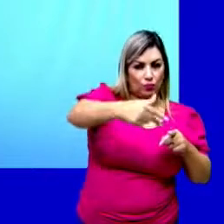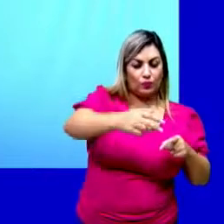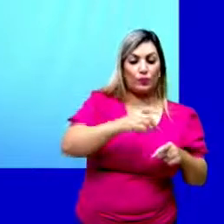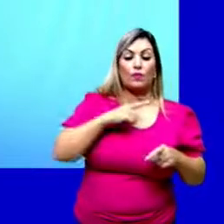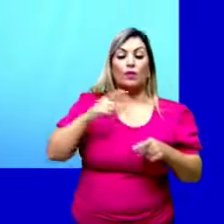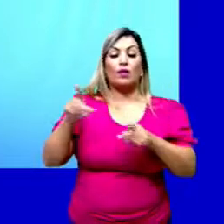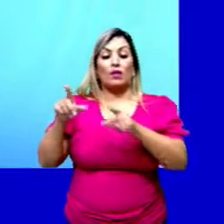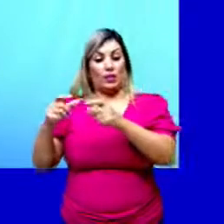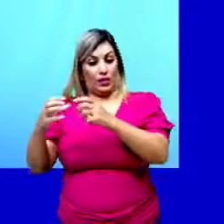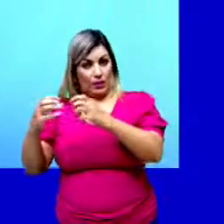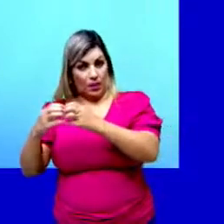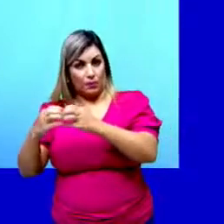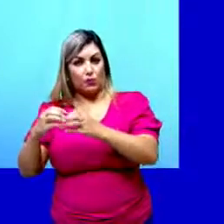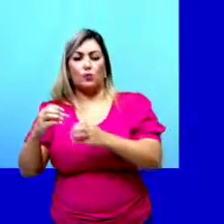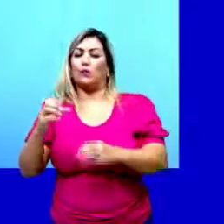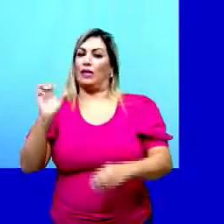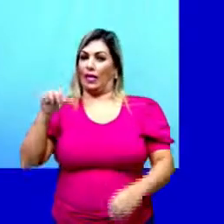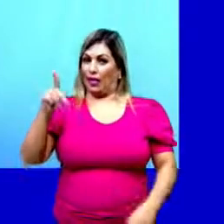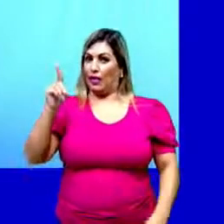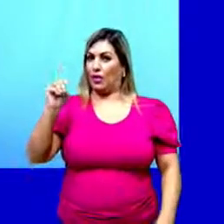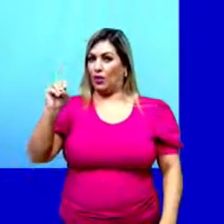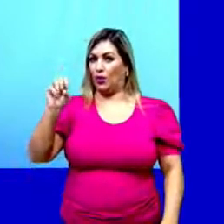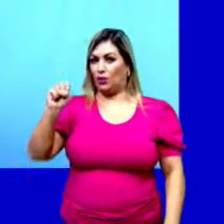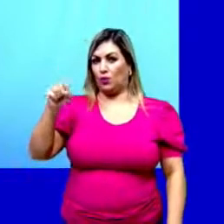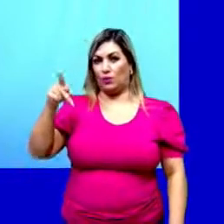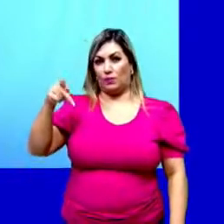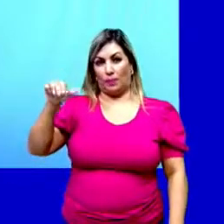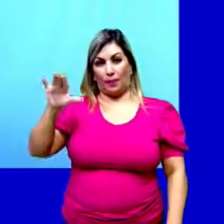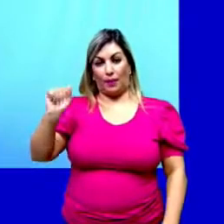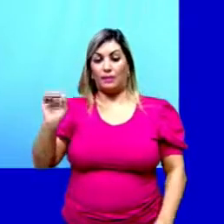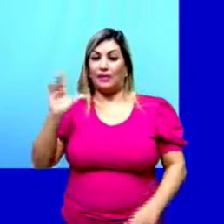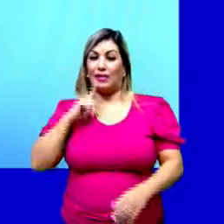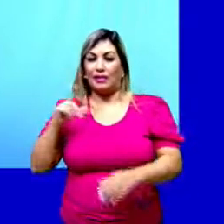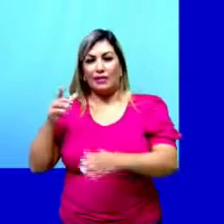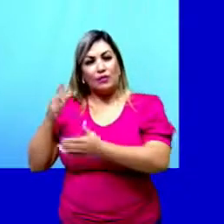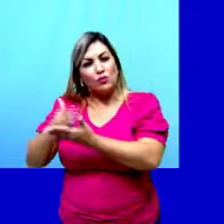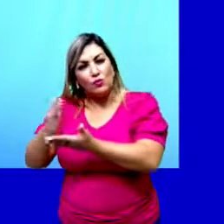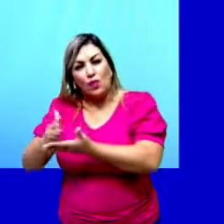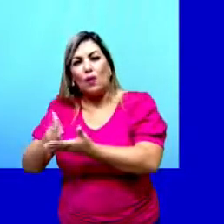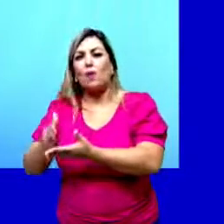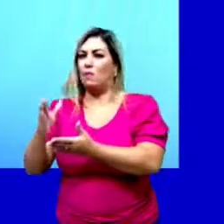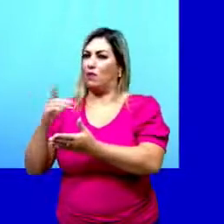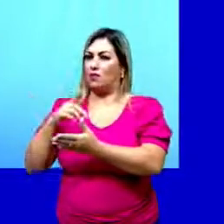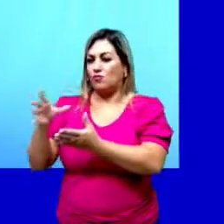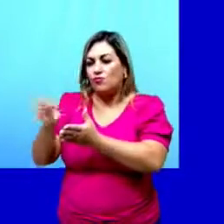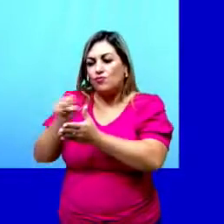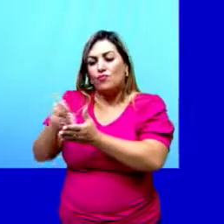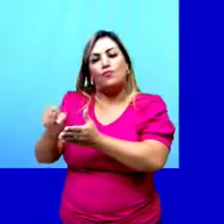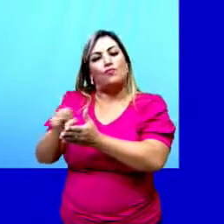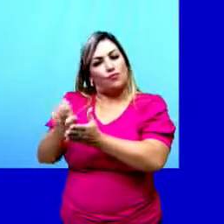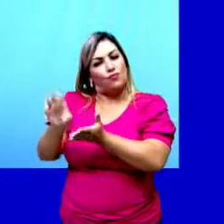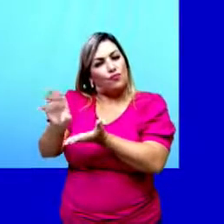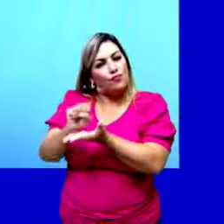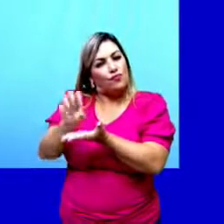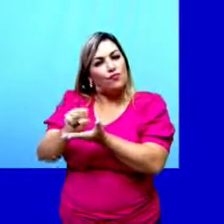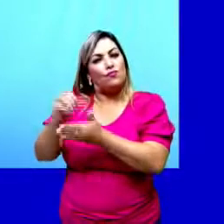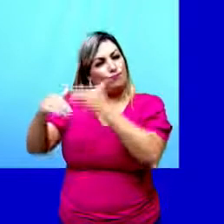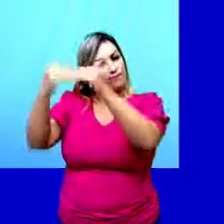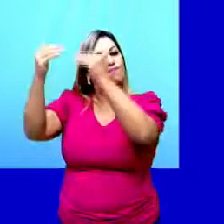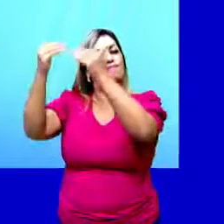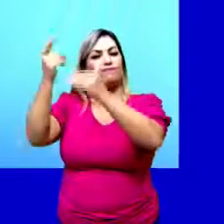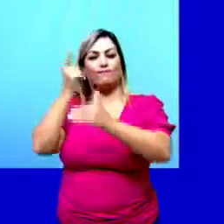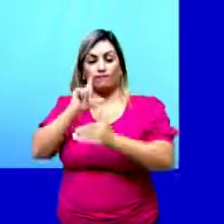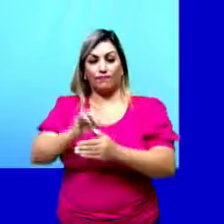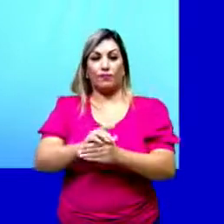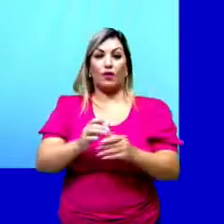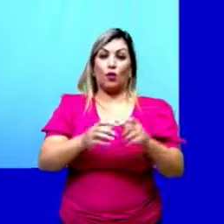endosperma da semente as reservas nutritivas que o embrião precisará absorver no início do seu desenvolvimento.